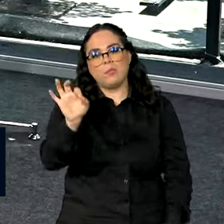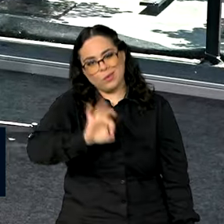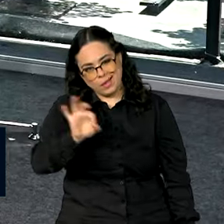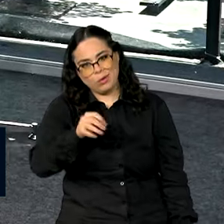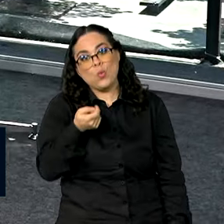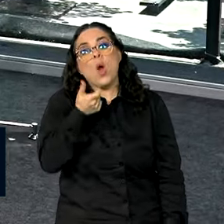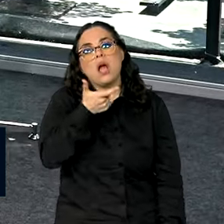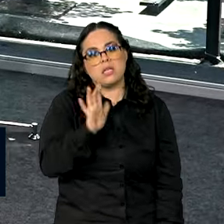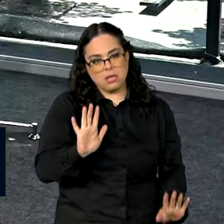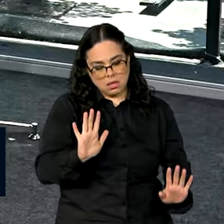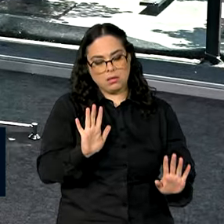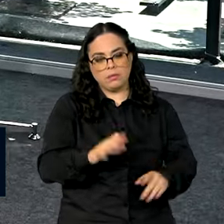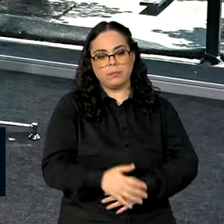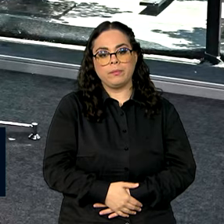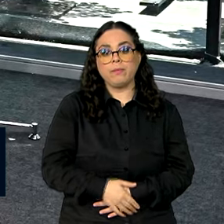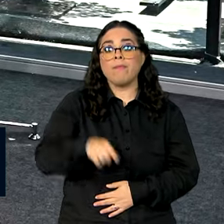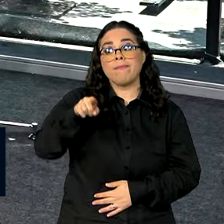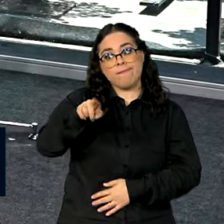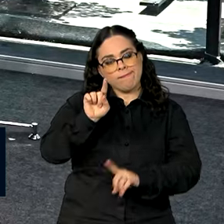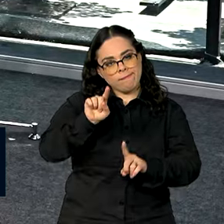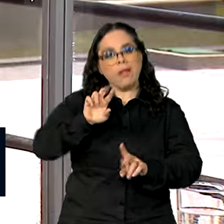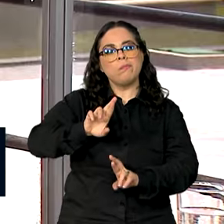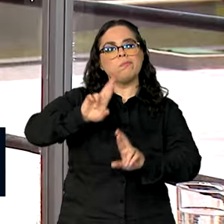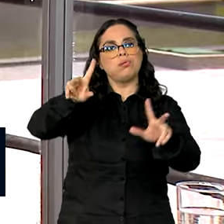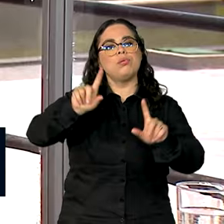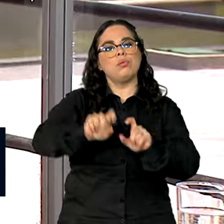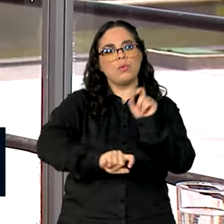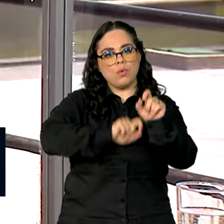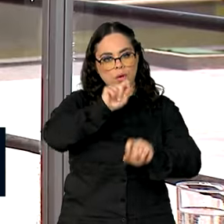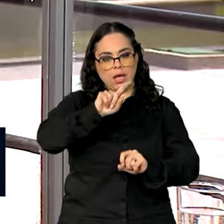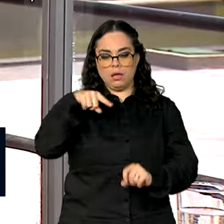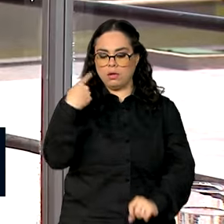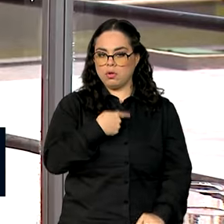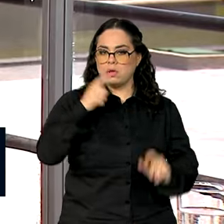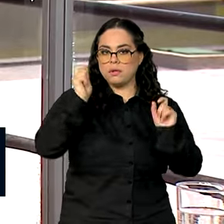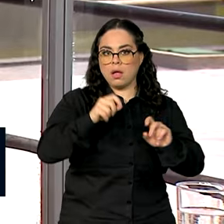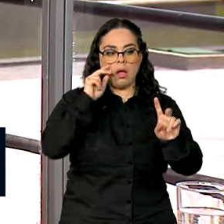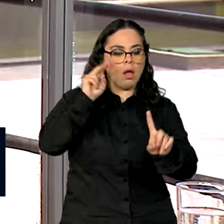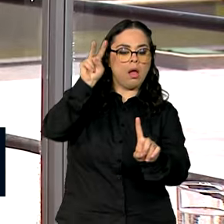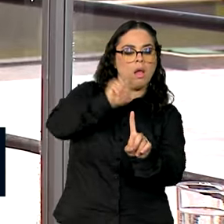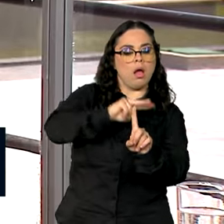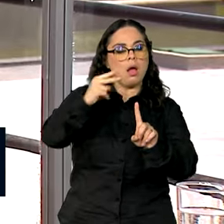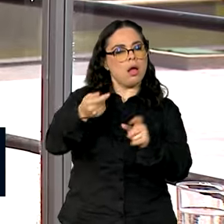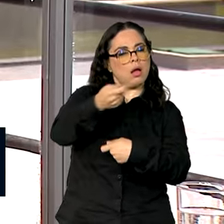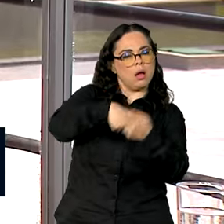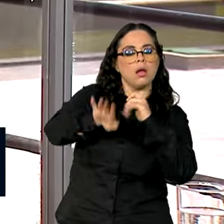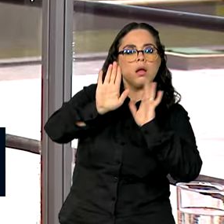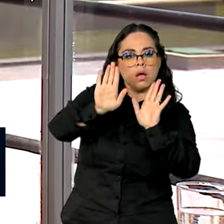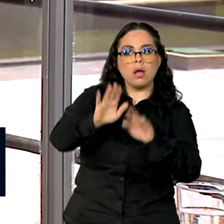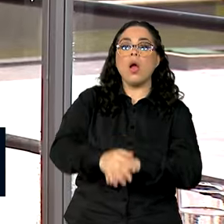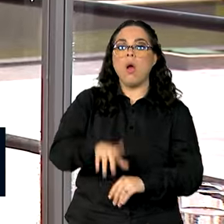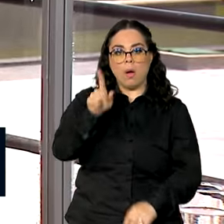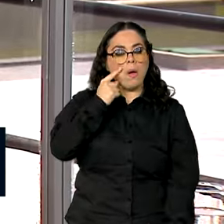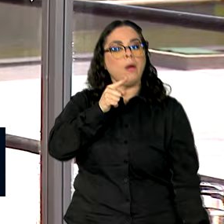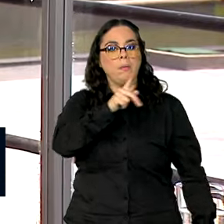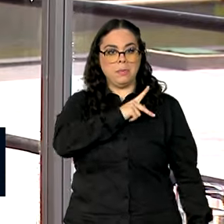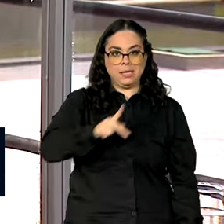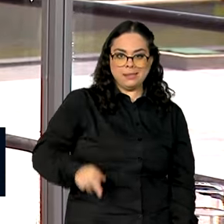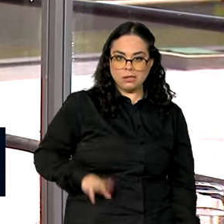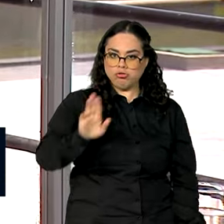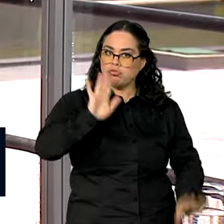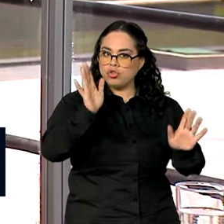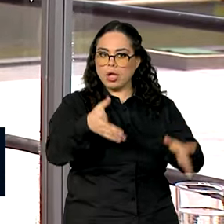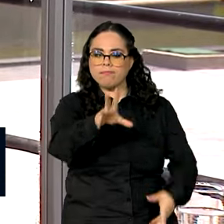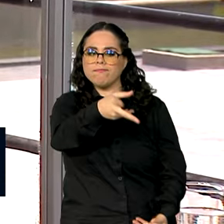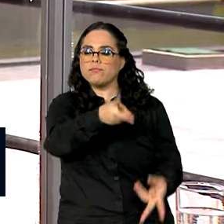é quase 100% limpa. Aí vem o grande diferença que nós podemos ter do ponto de vista econômico. O presidente Lula defende que